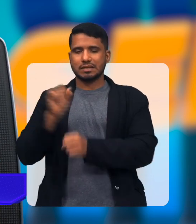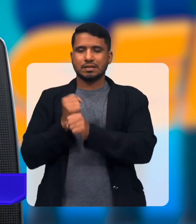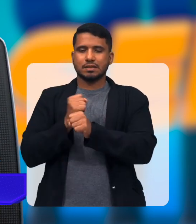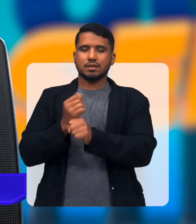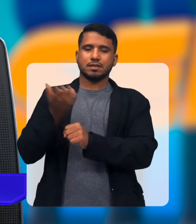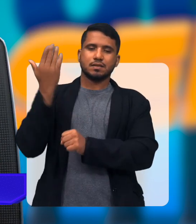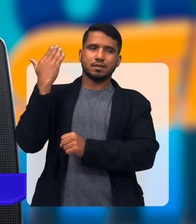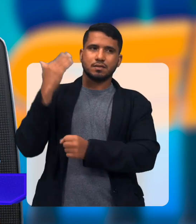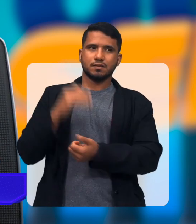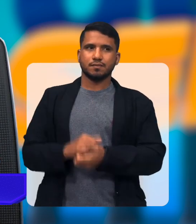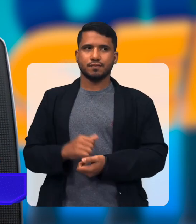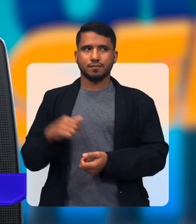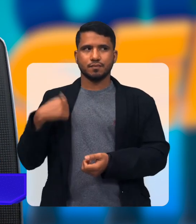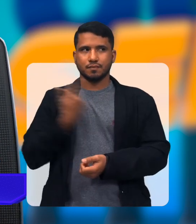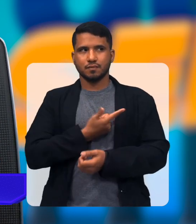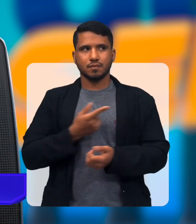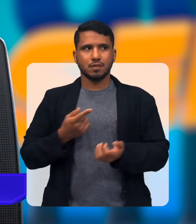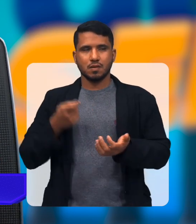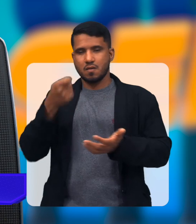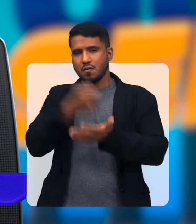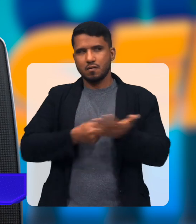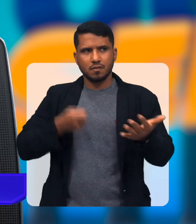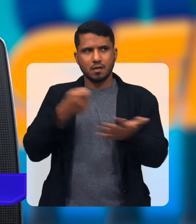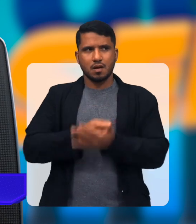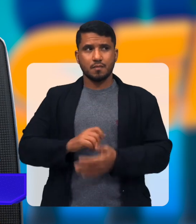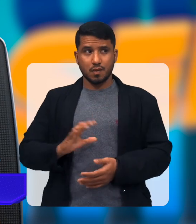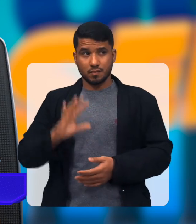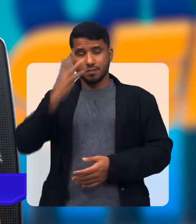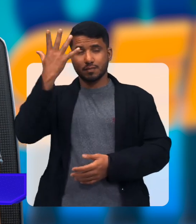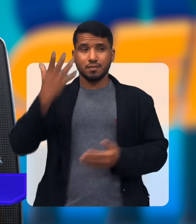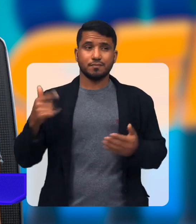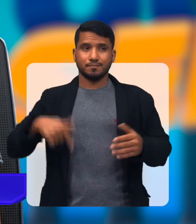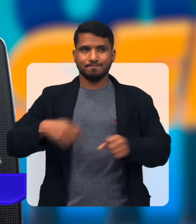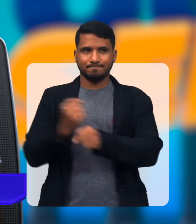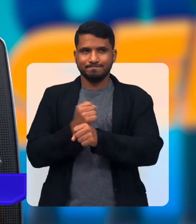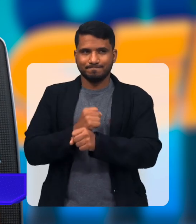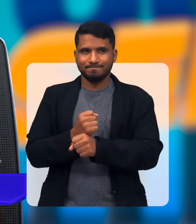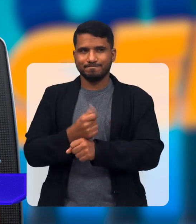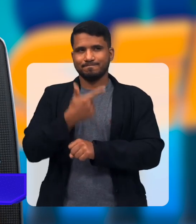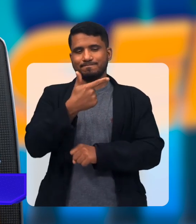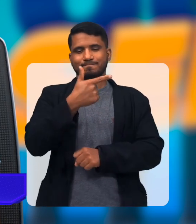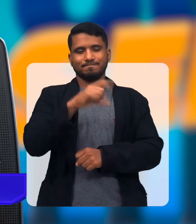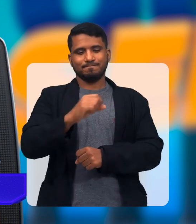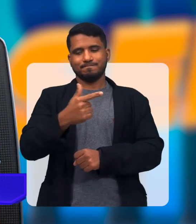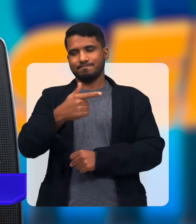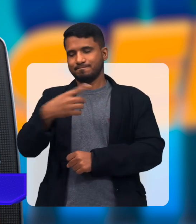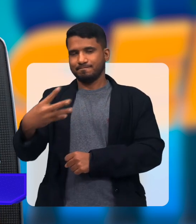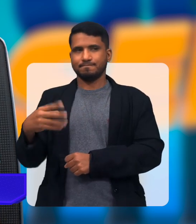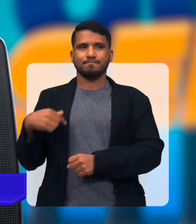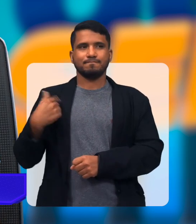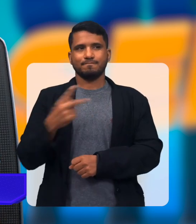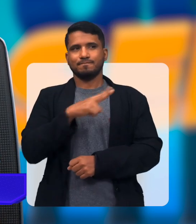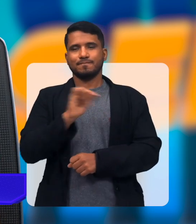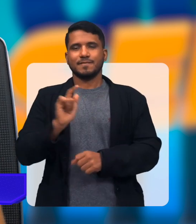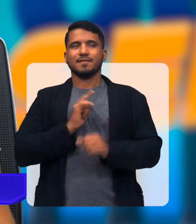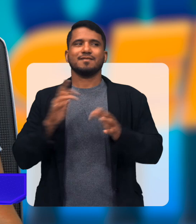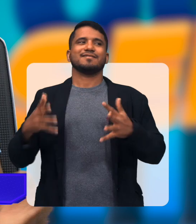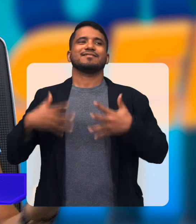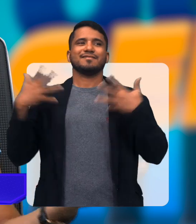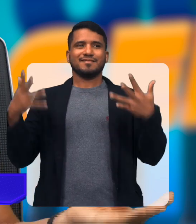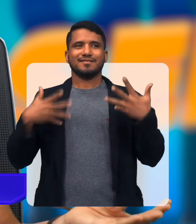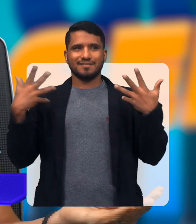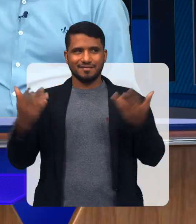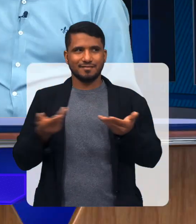10 anos A gente corria Para realizar E esse ano De 2024 Nós vamos ter a alegria